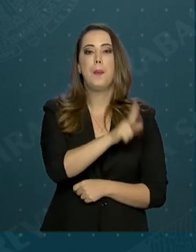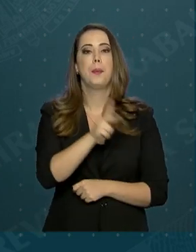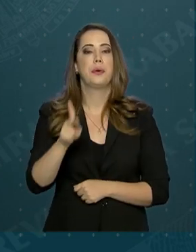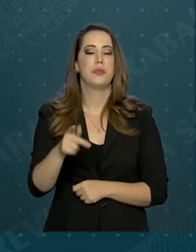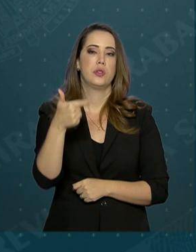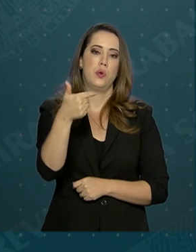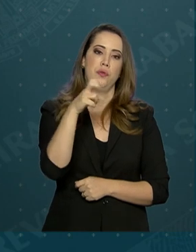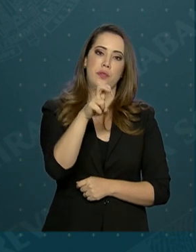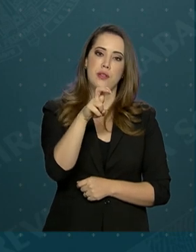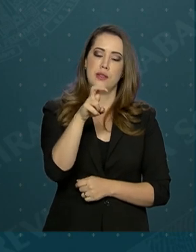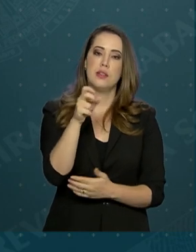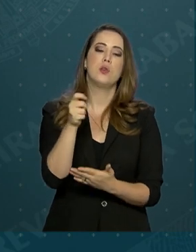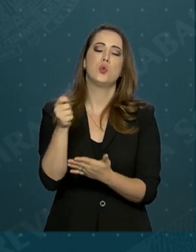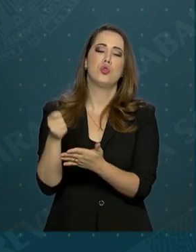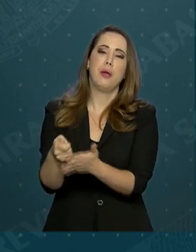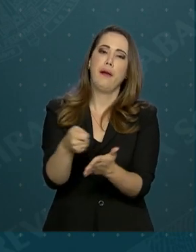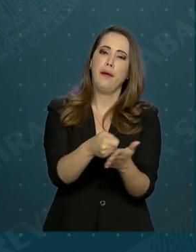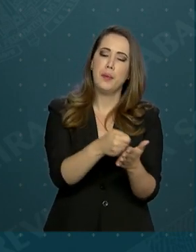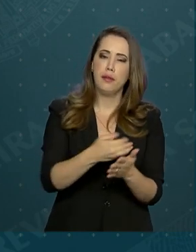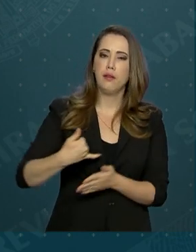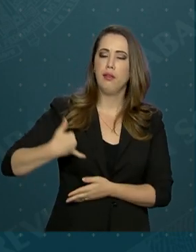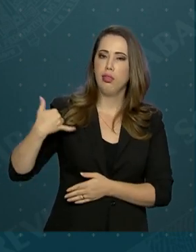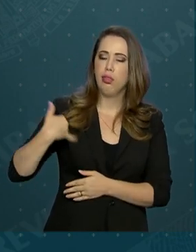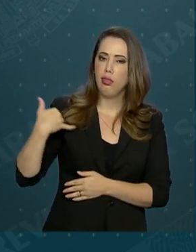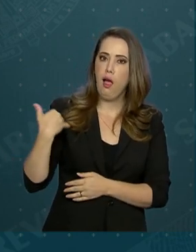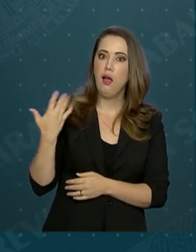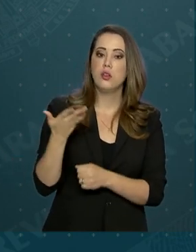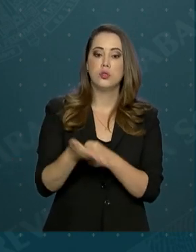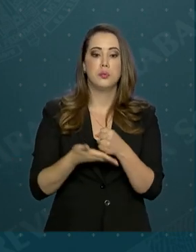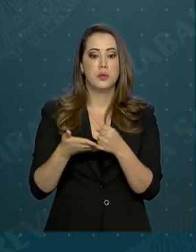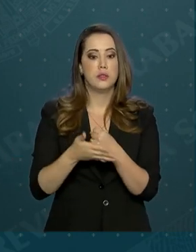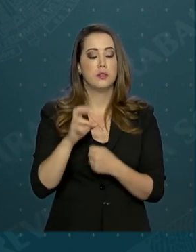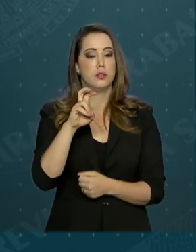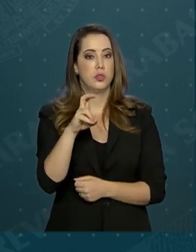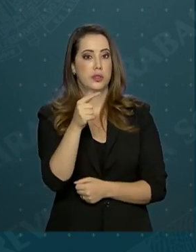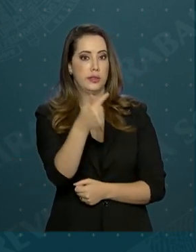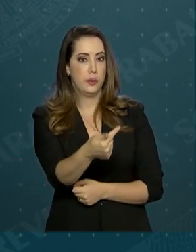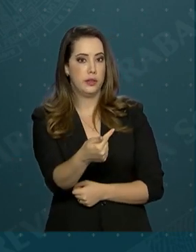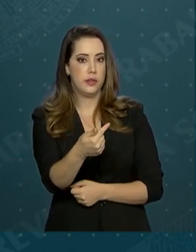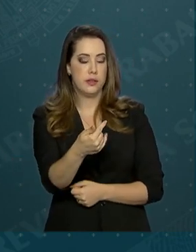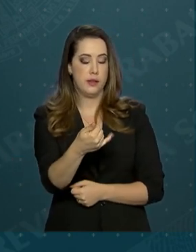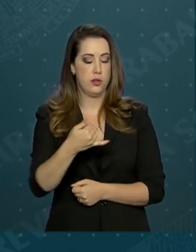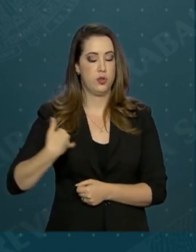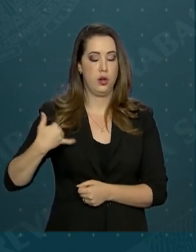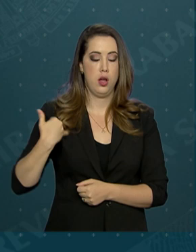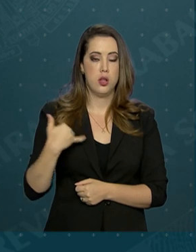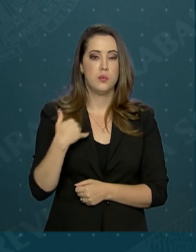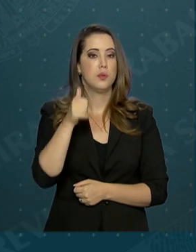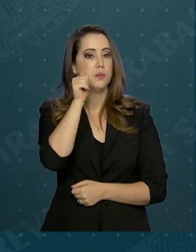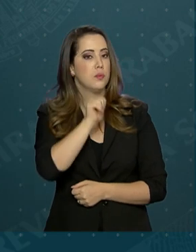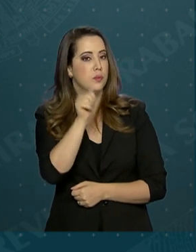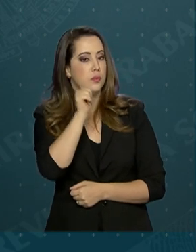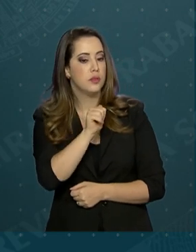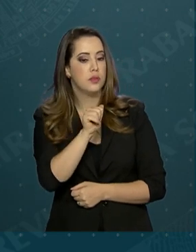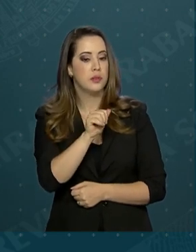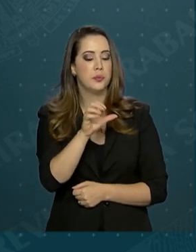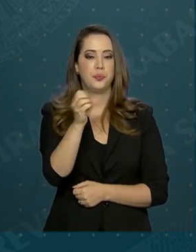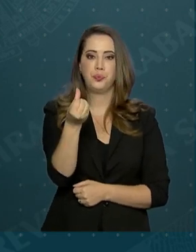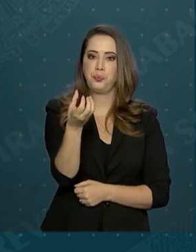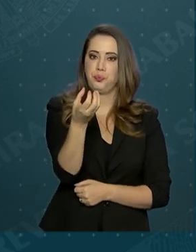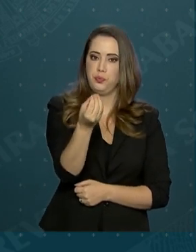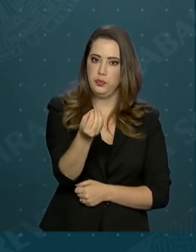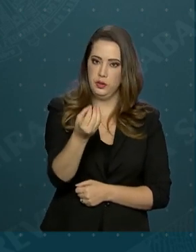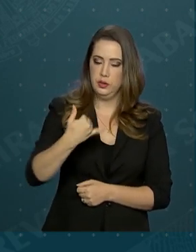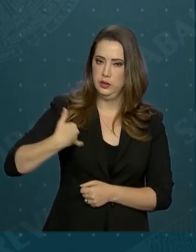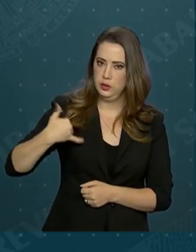25 anos de contribuição e idade mínima de 57 anos para as mulheres e de 60 anos para os homens. A